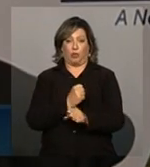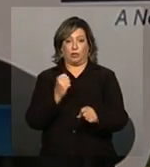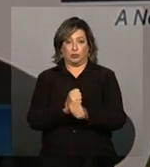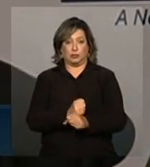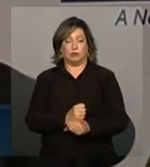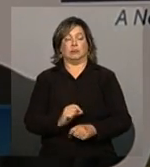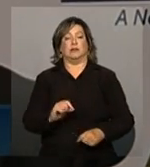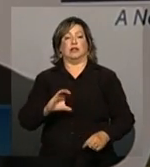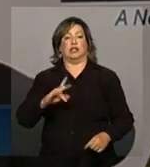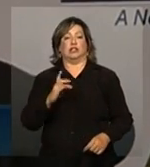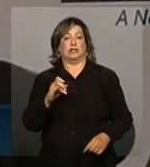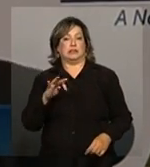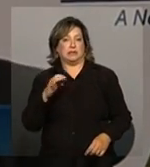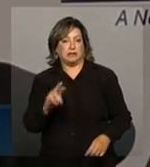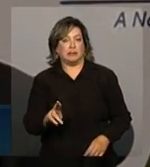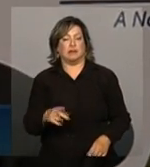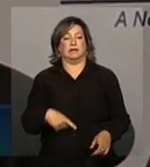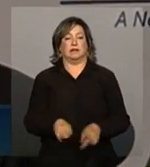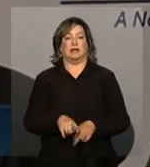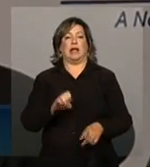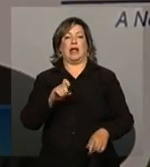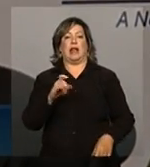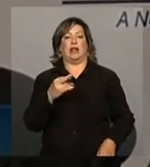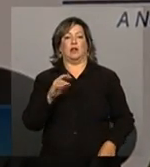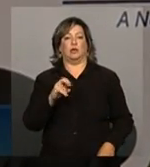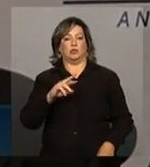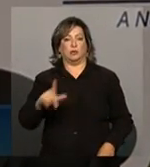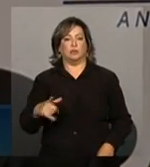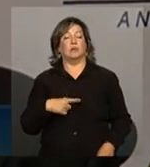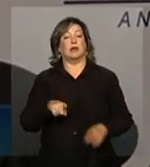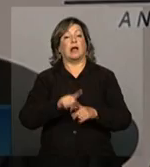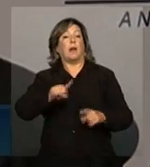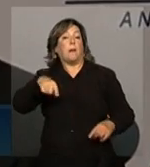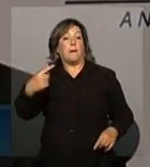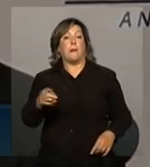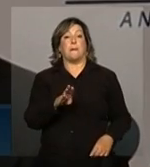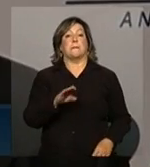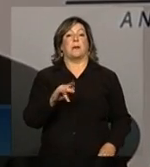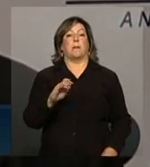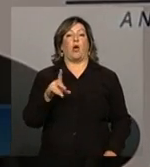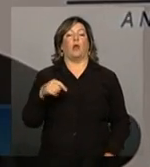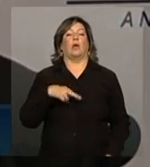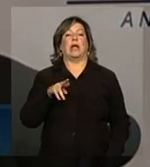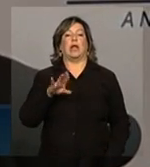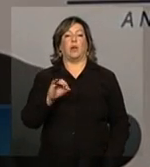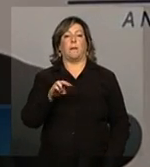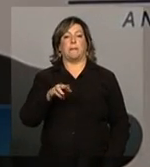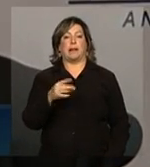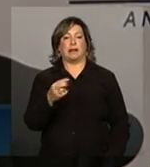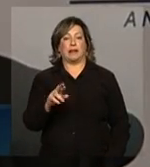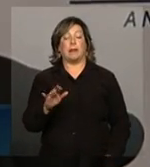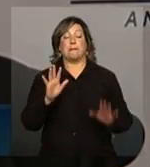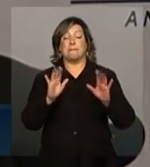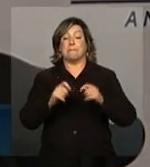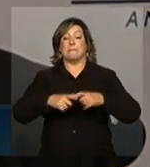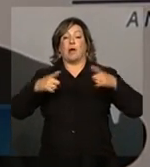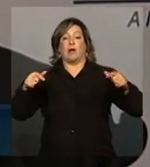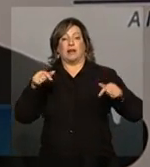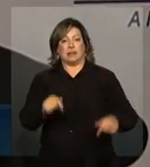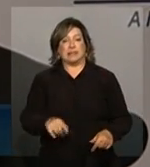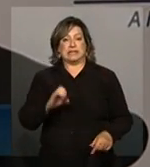Eletronorte, Chesf, Eletrosul, naquele outro bipólio do Rio Madeira. Mas, mais do que isso, é o nosso centro de pesquisa.